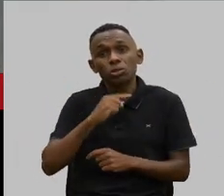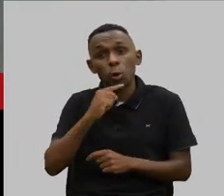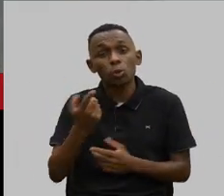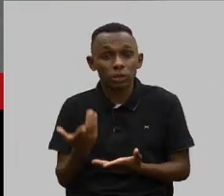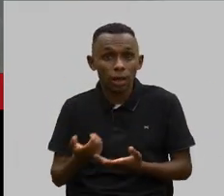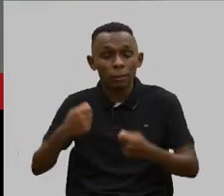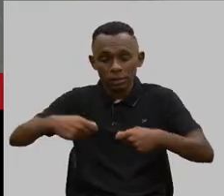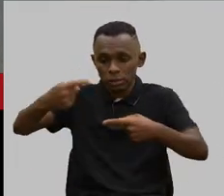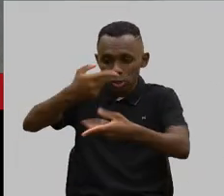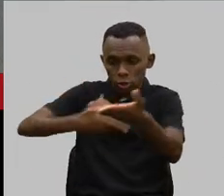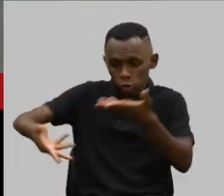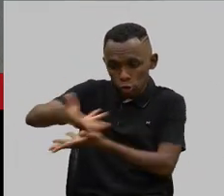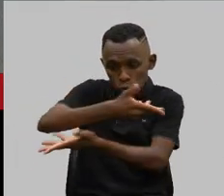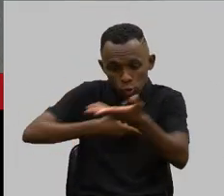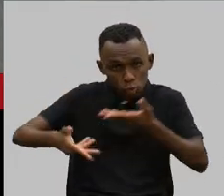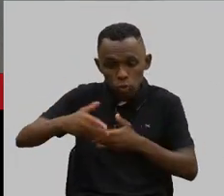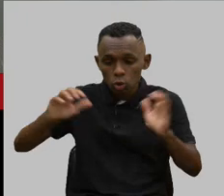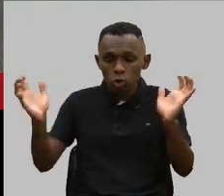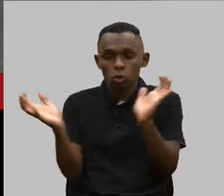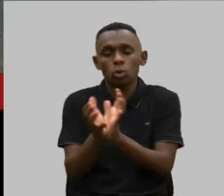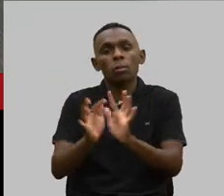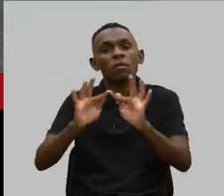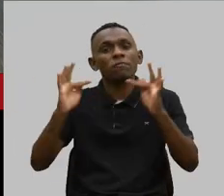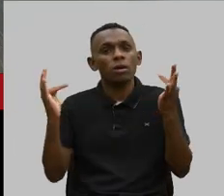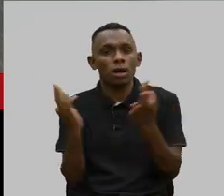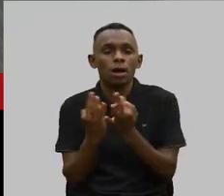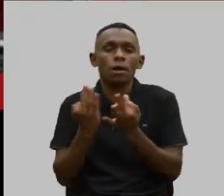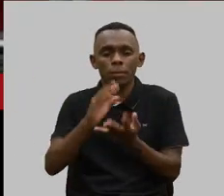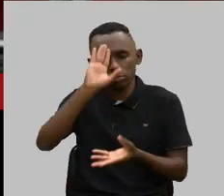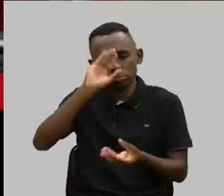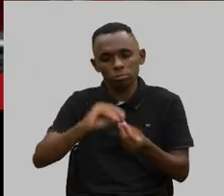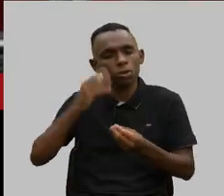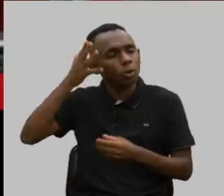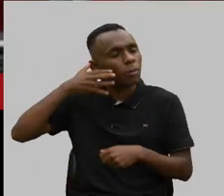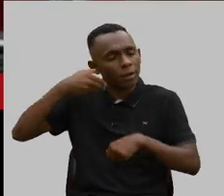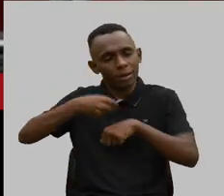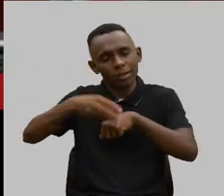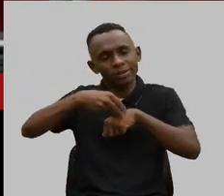discutido com as famílias. É isso que eu queria colocar.